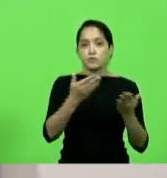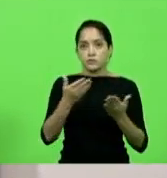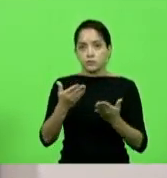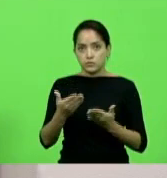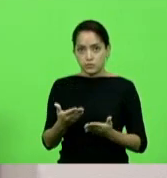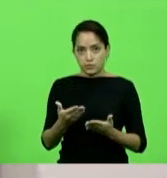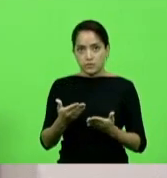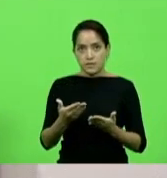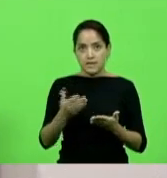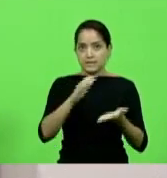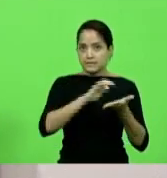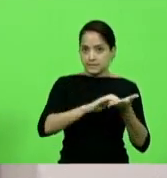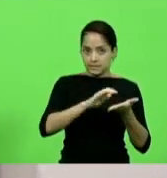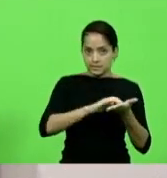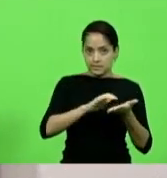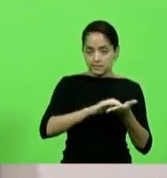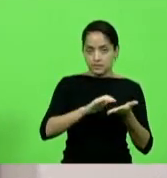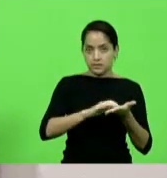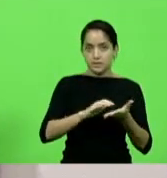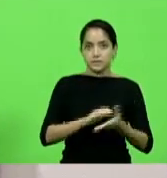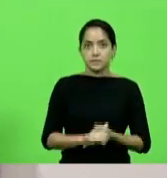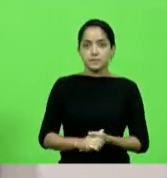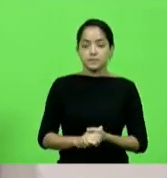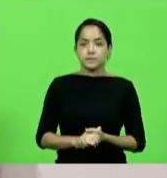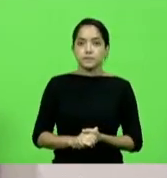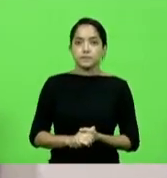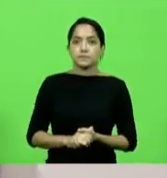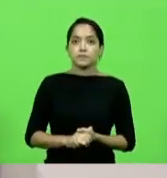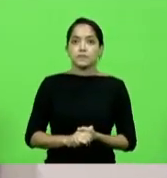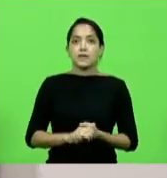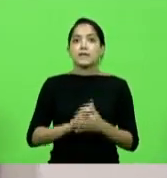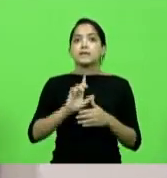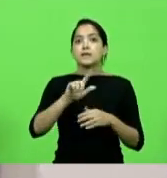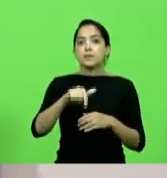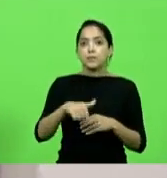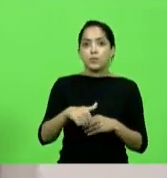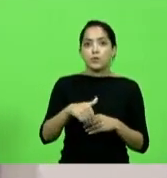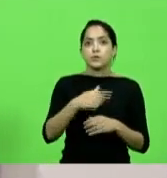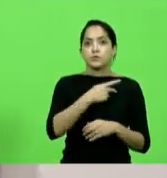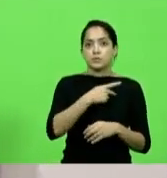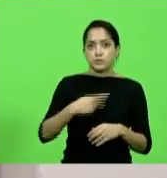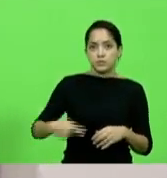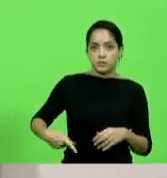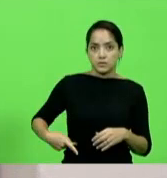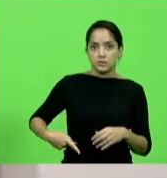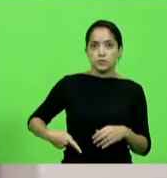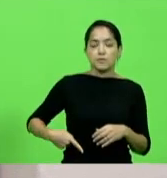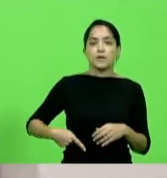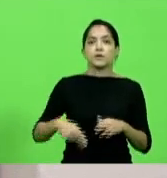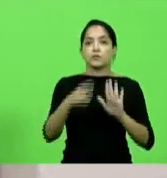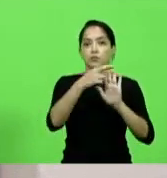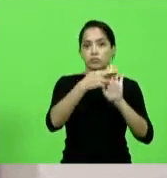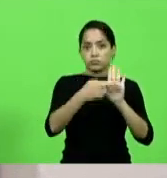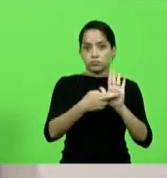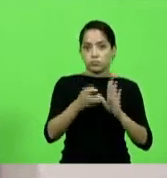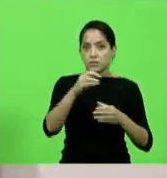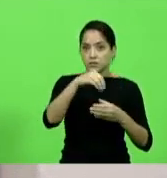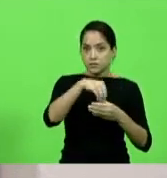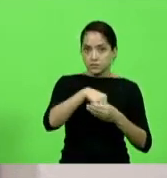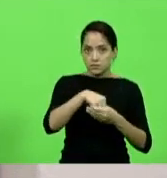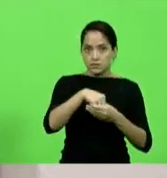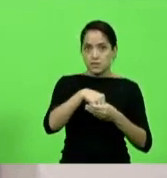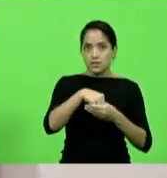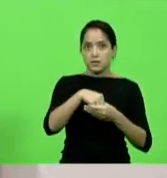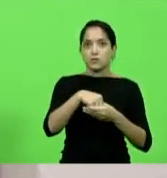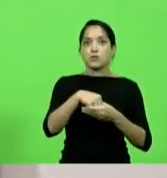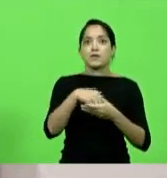secretariarem a mesa. Logo após, senhor presidente, conforme determina o regimento interno, abriu o prazo de